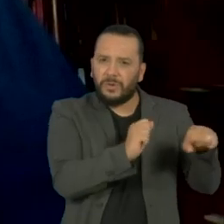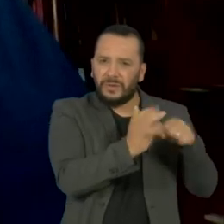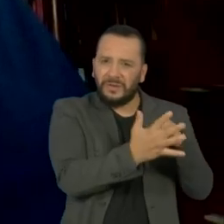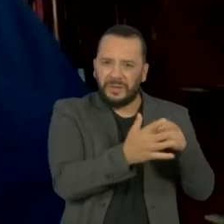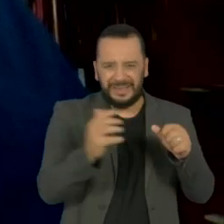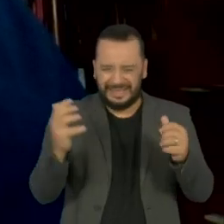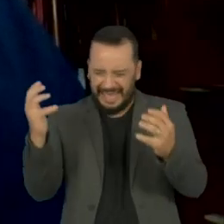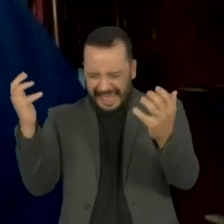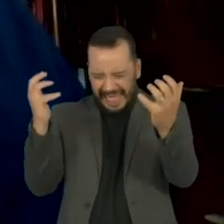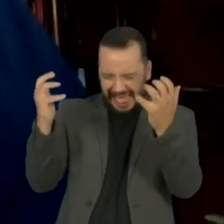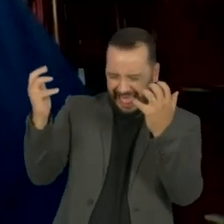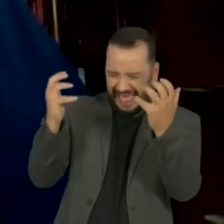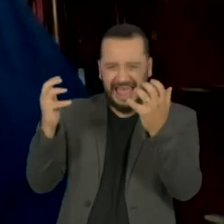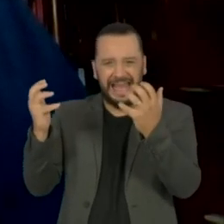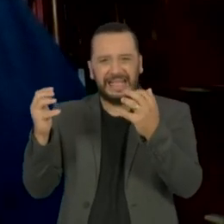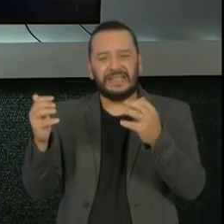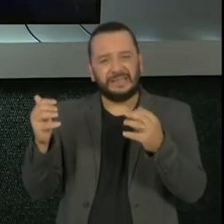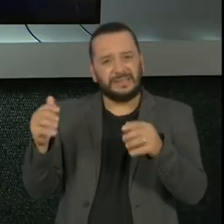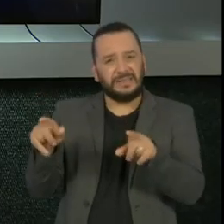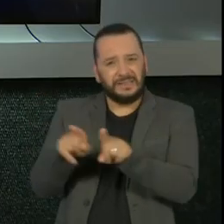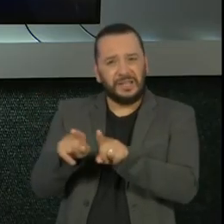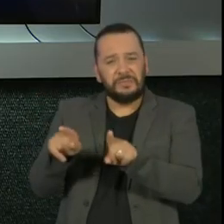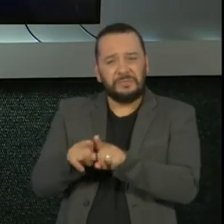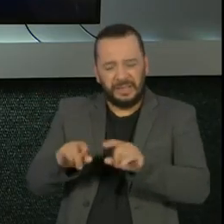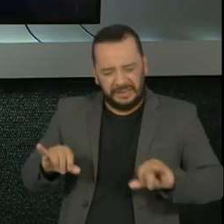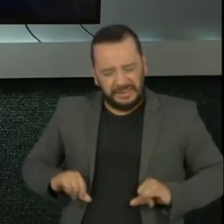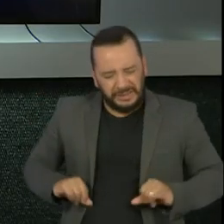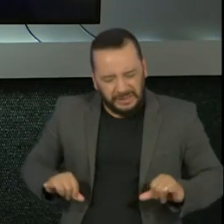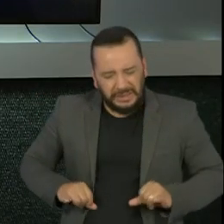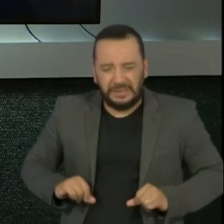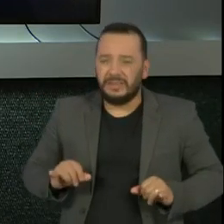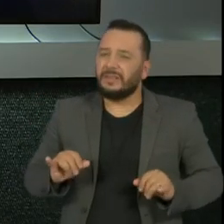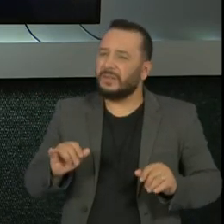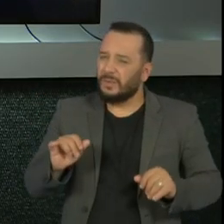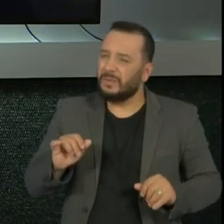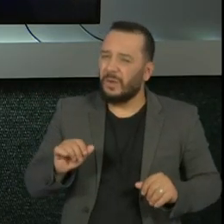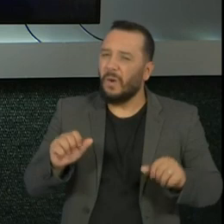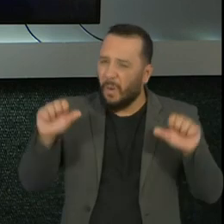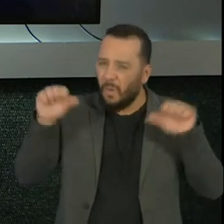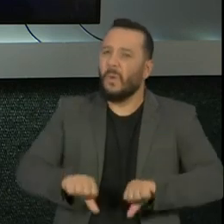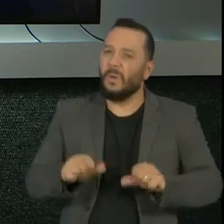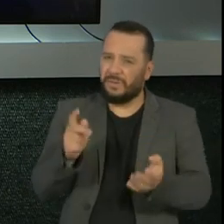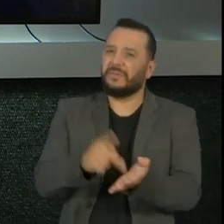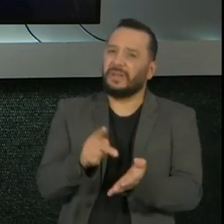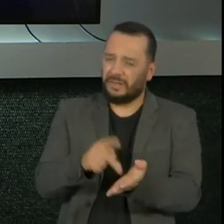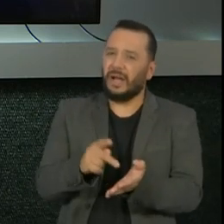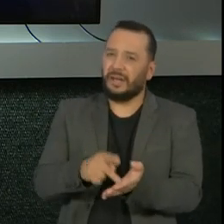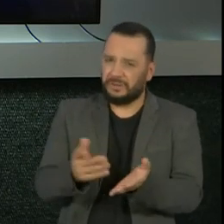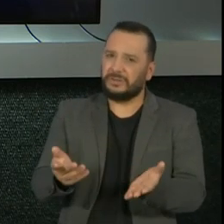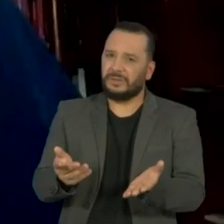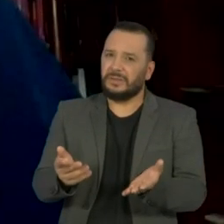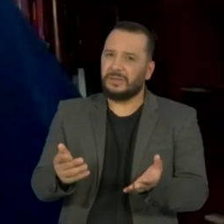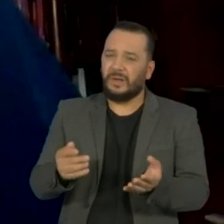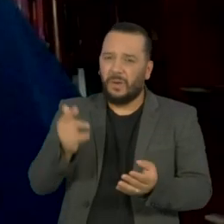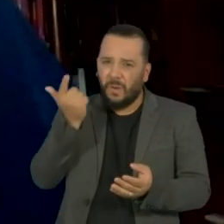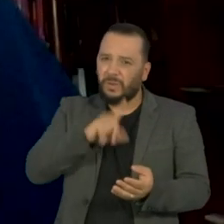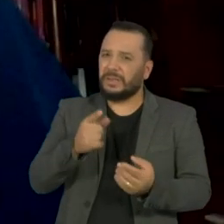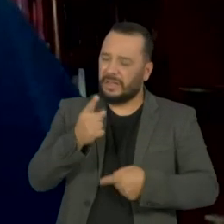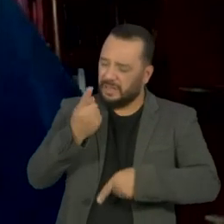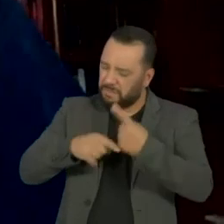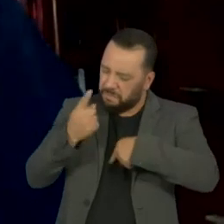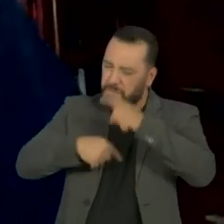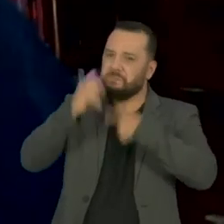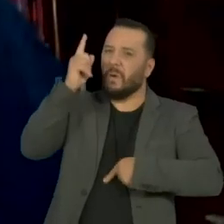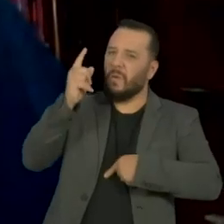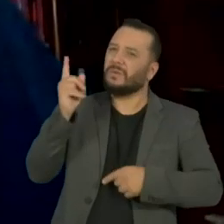esse processo coletivo, que é o luto, isso é muito ruim para a nossa resposta subjetiva, né? Quando, em vez de